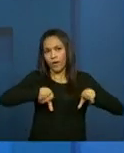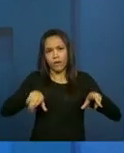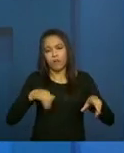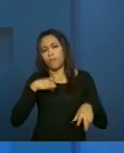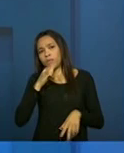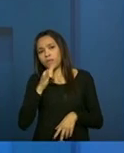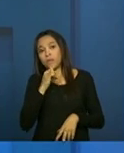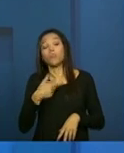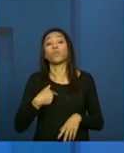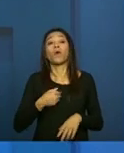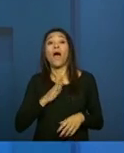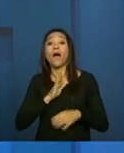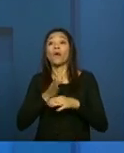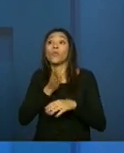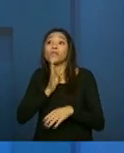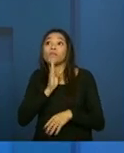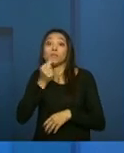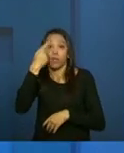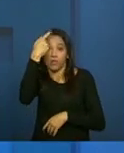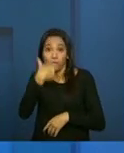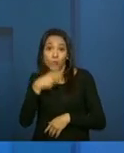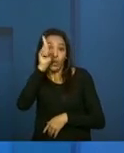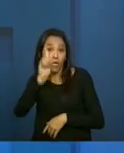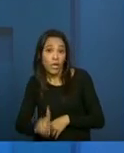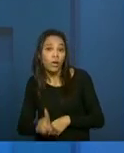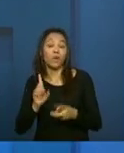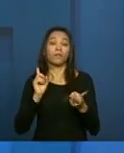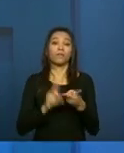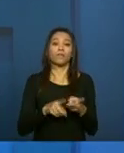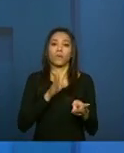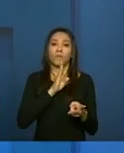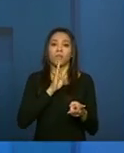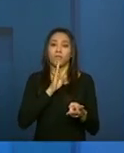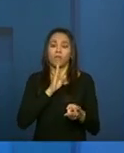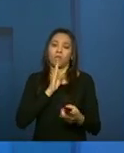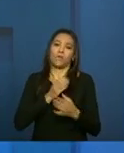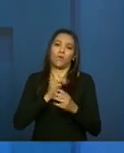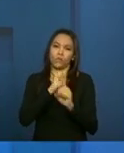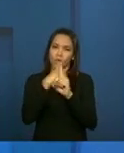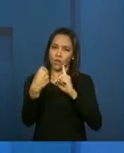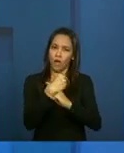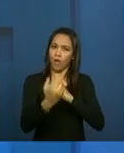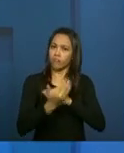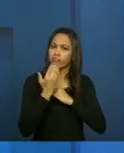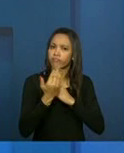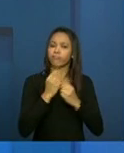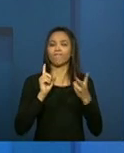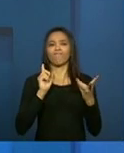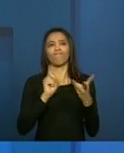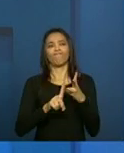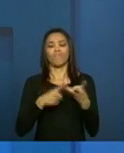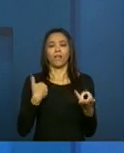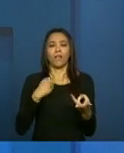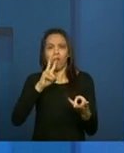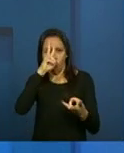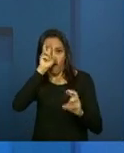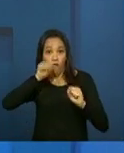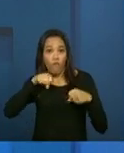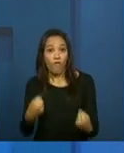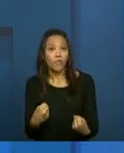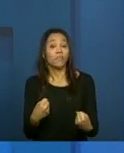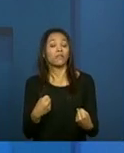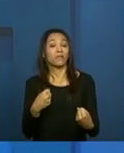o acesso a direitos, o acesso à rede sócio-assistencial, o fortalecimento do papel protetivo da família.